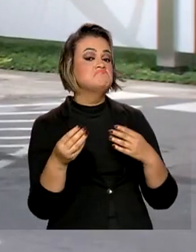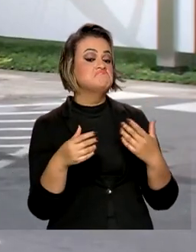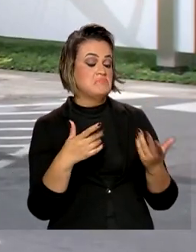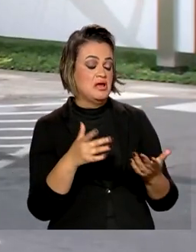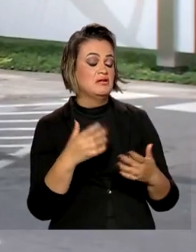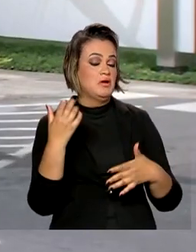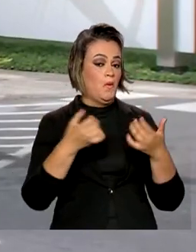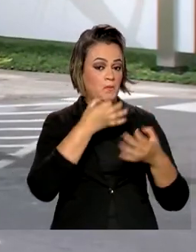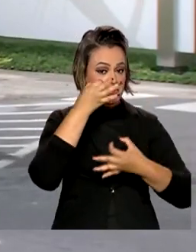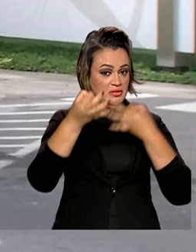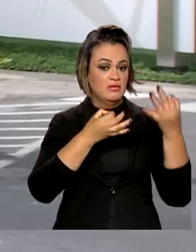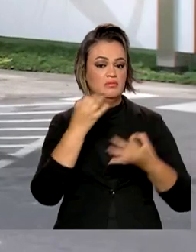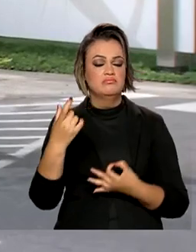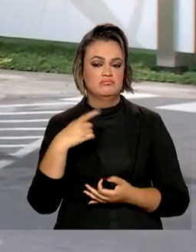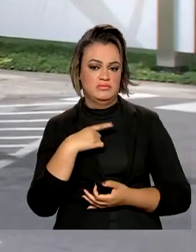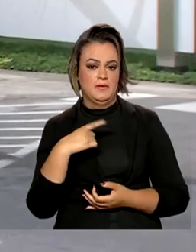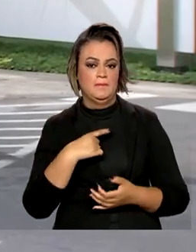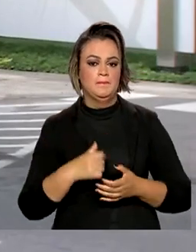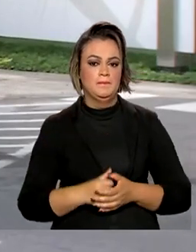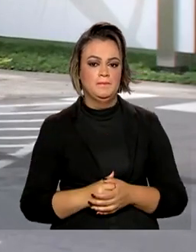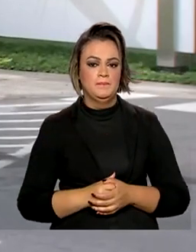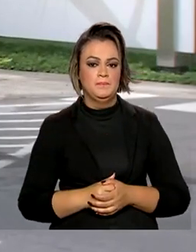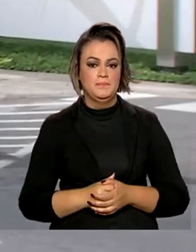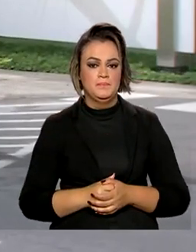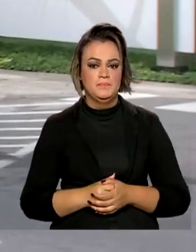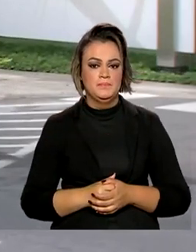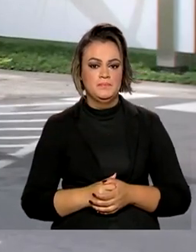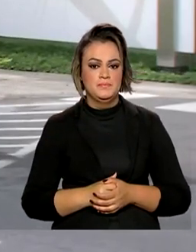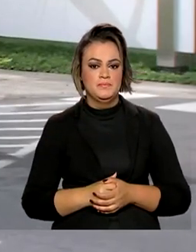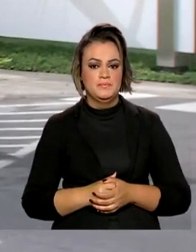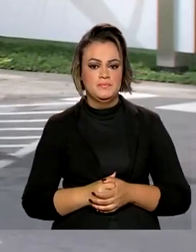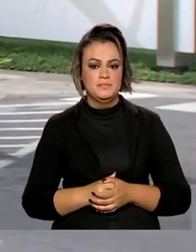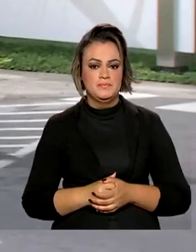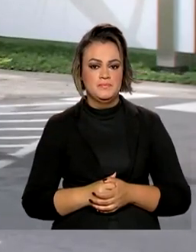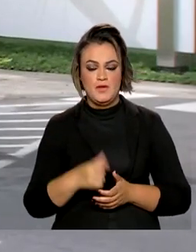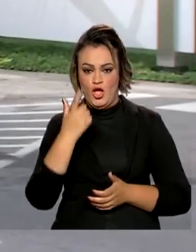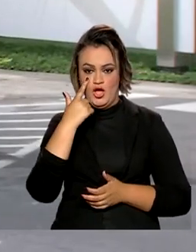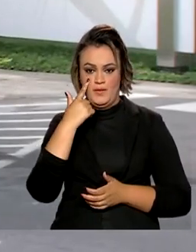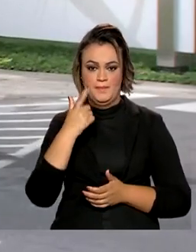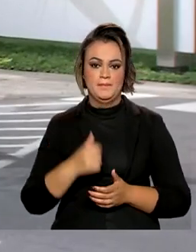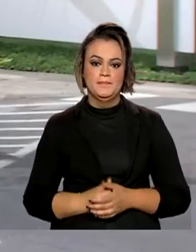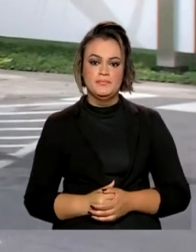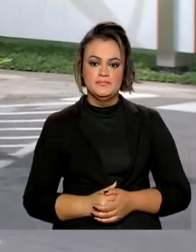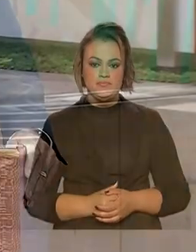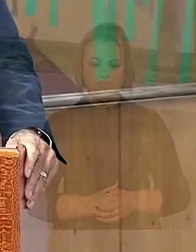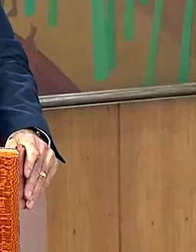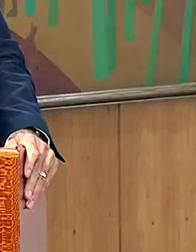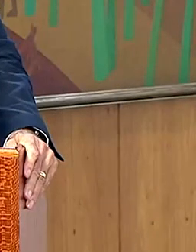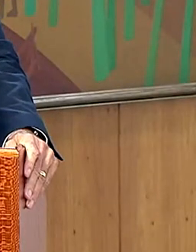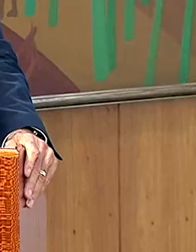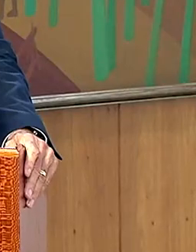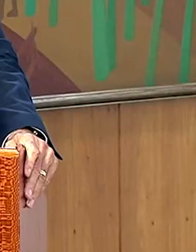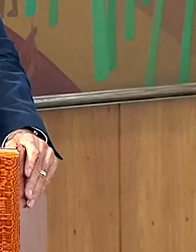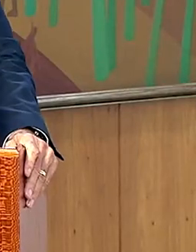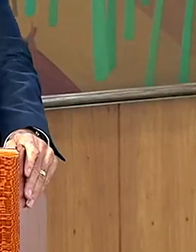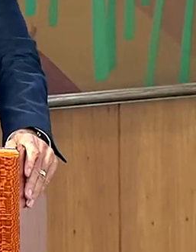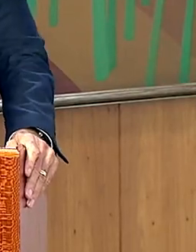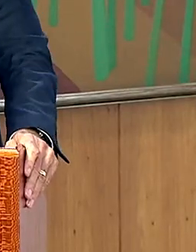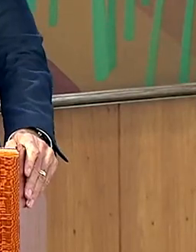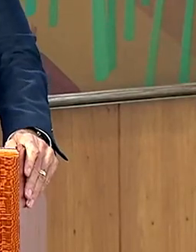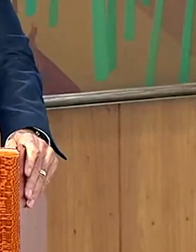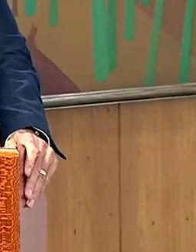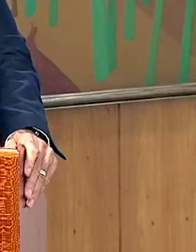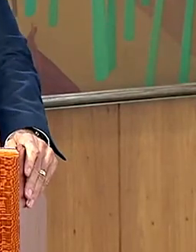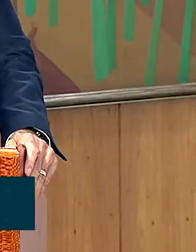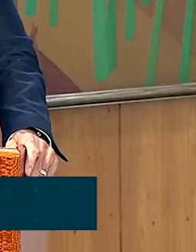indigenista Bruno Pereira no Vale do Javari, na Amazônia. Vamos acompanhar. A gente lamenta o